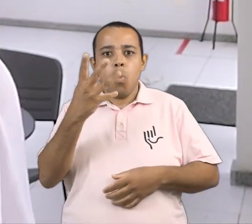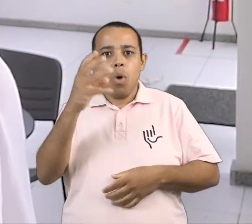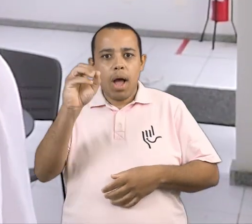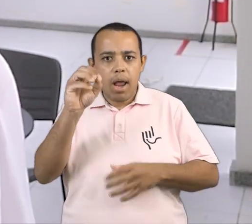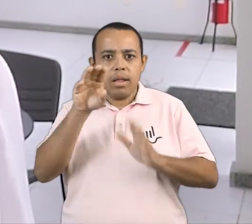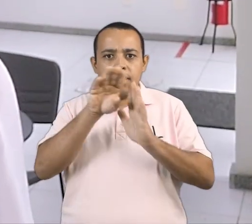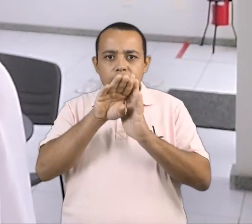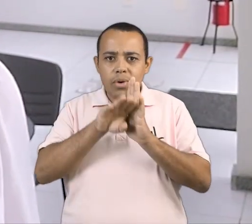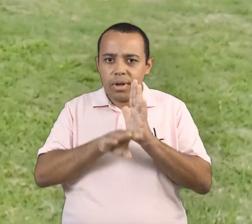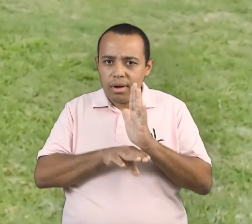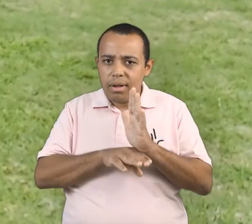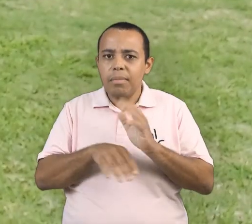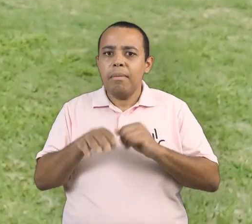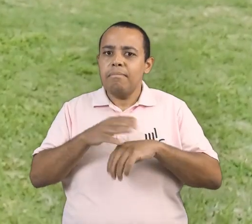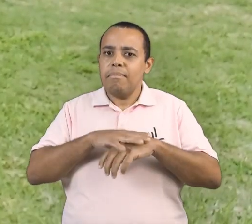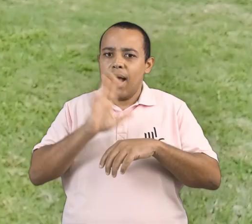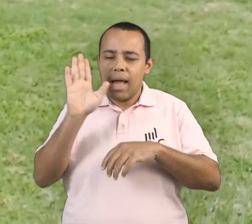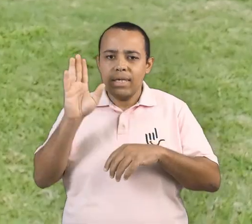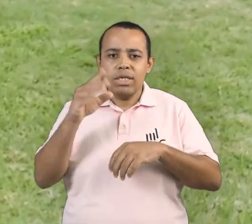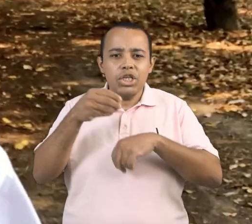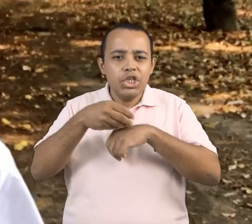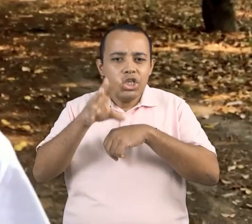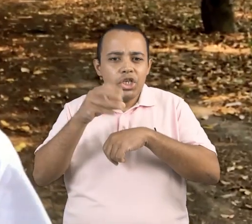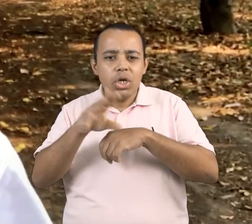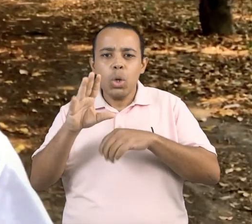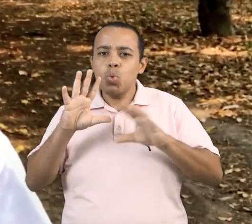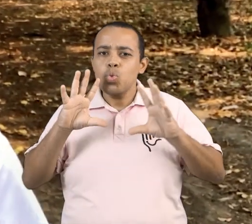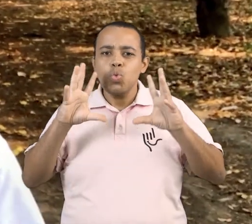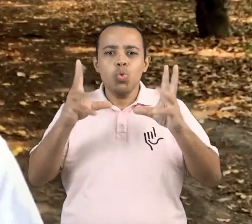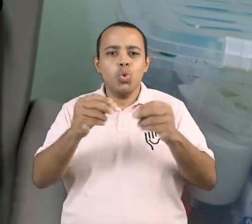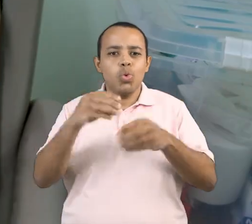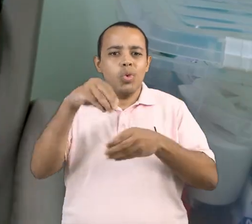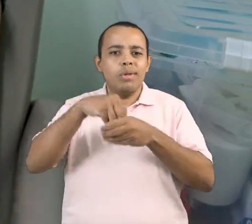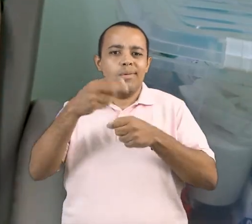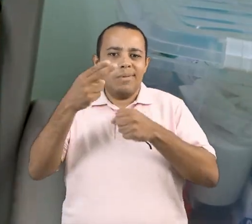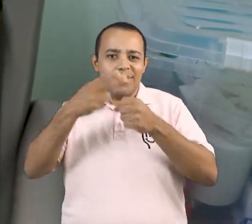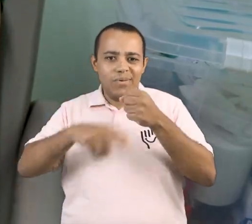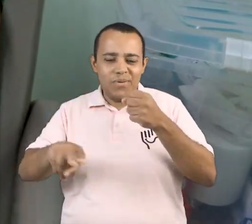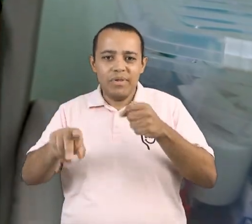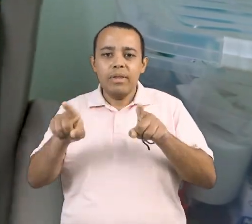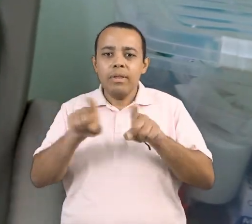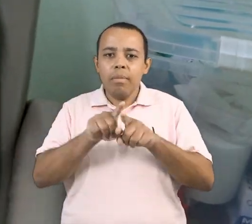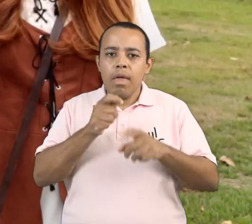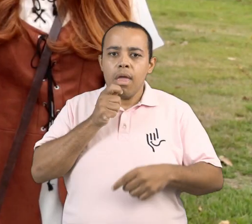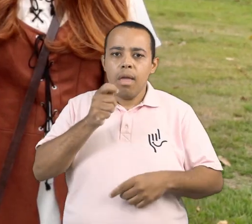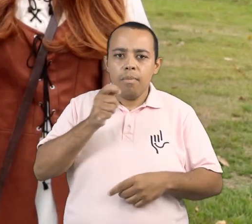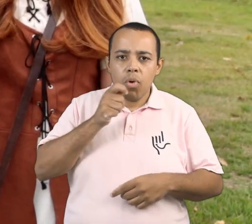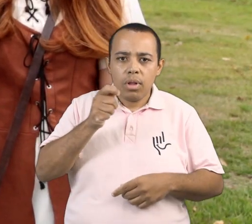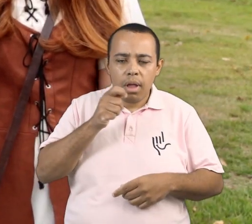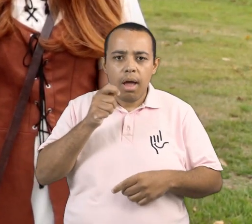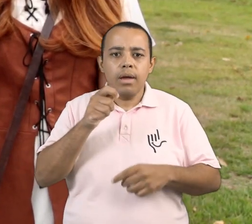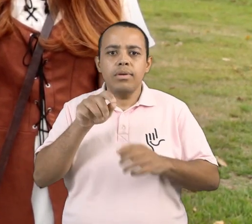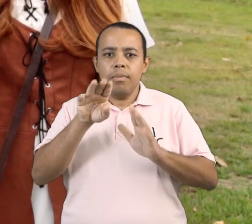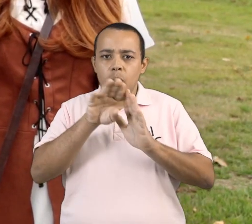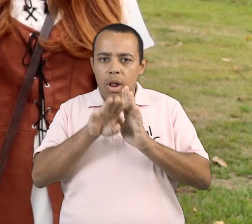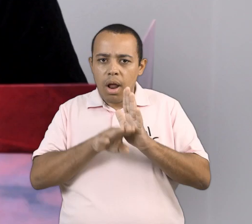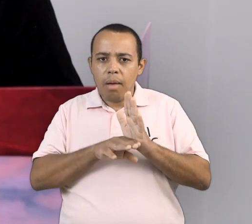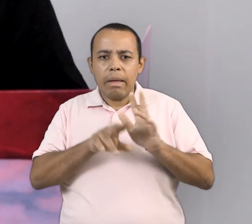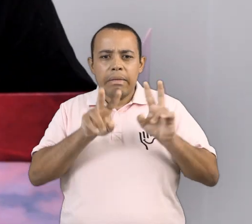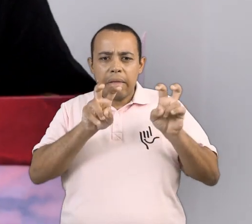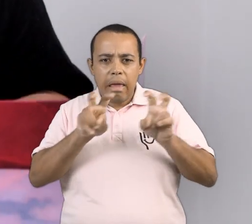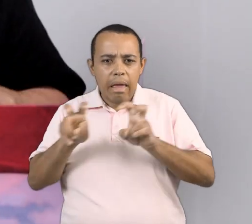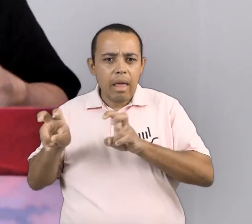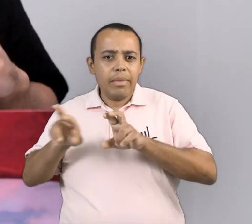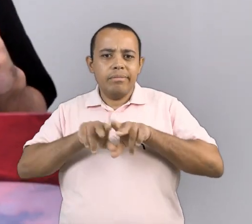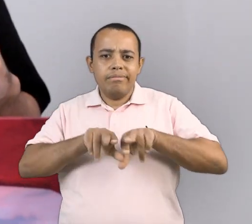40 edições, com dicas de tudo o que acontece por aqui. Já as reportagens que integram nossa programação tiveram temas